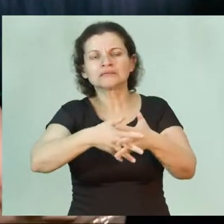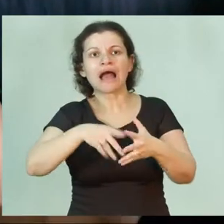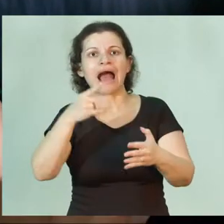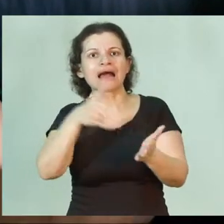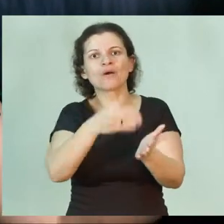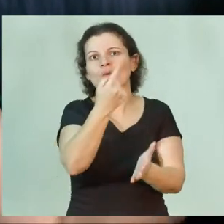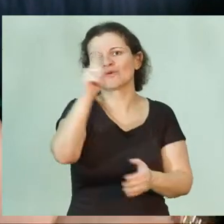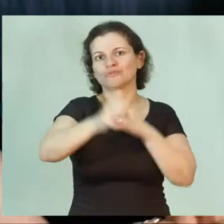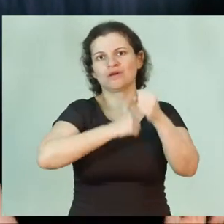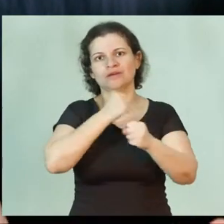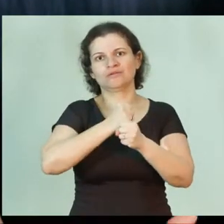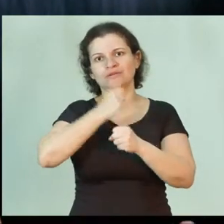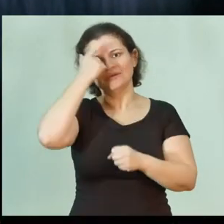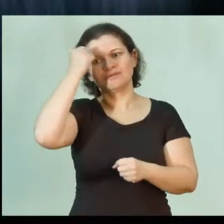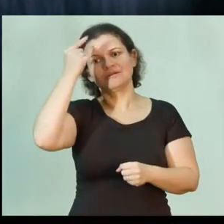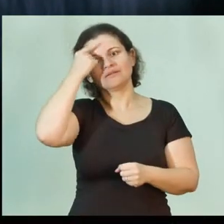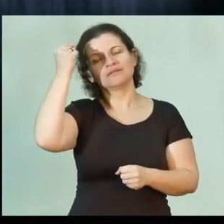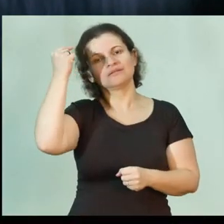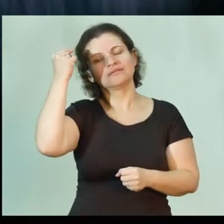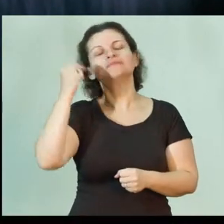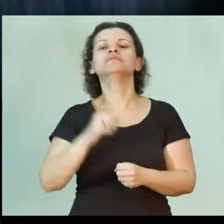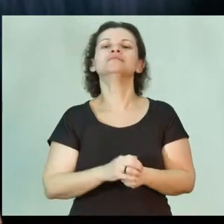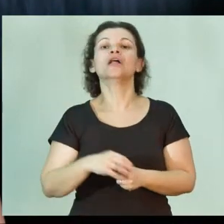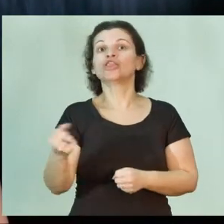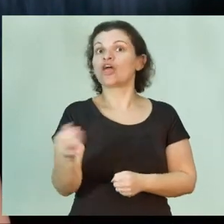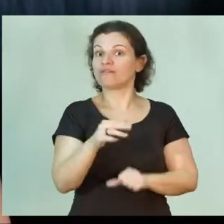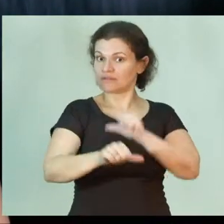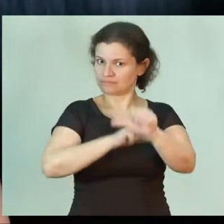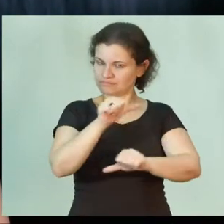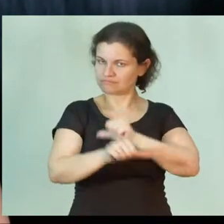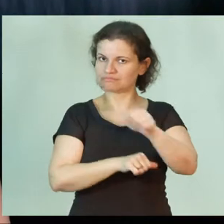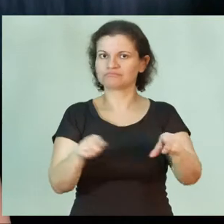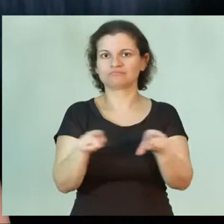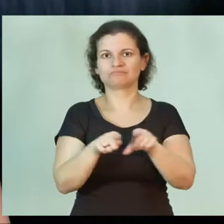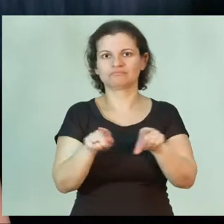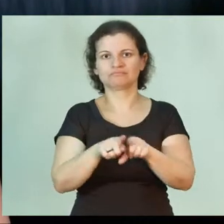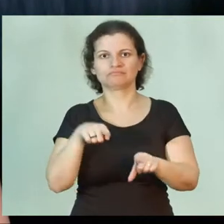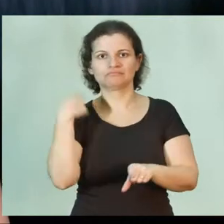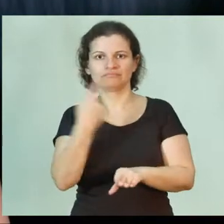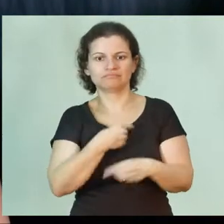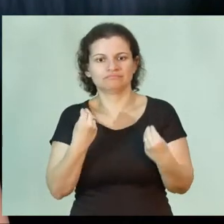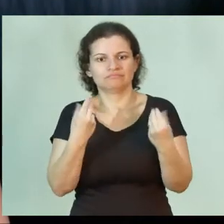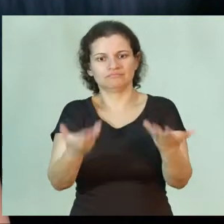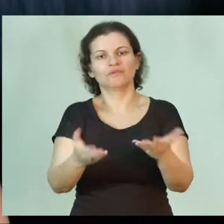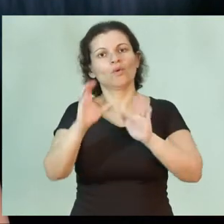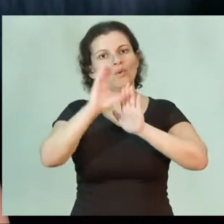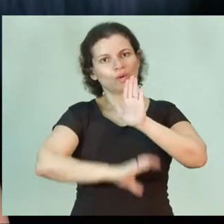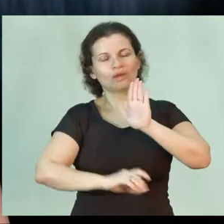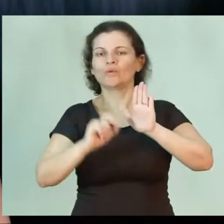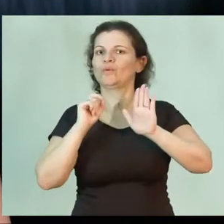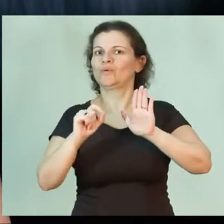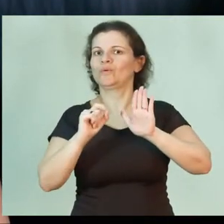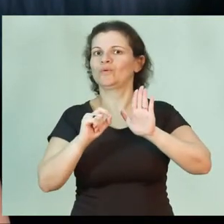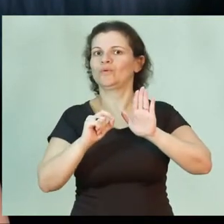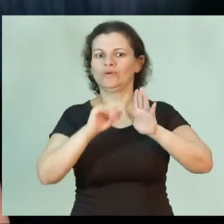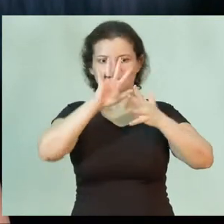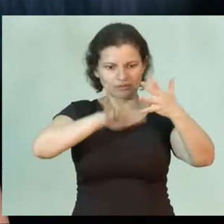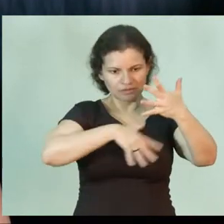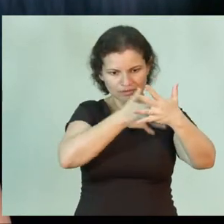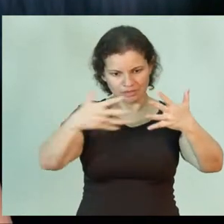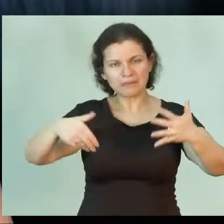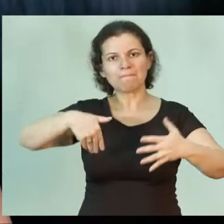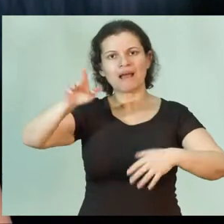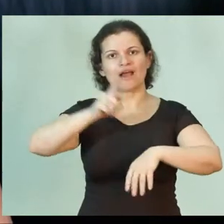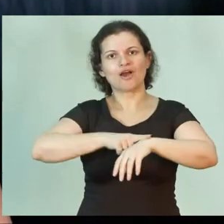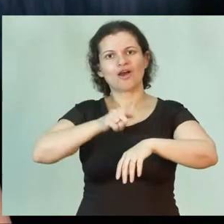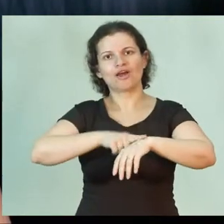complexidade até o último ano da graduação. Uma nova mudança também que nós propusemos para esse currículo é uma grade